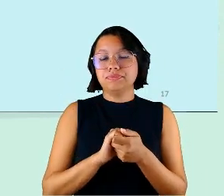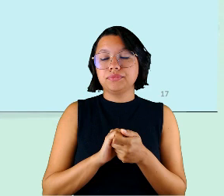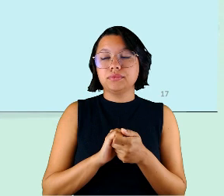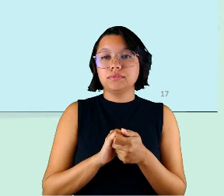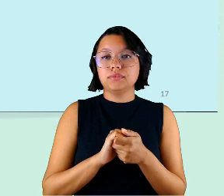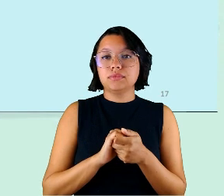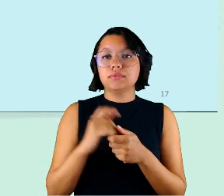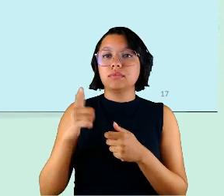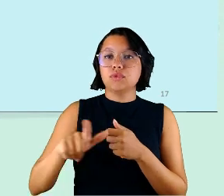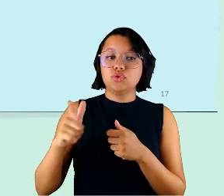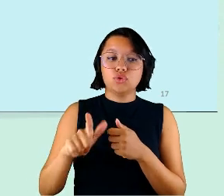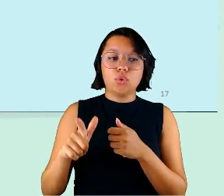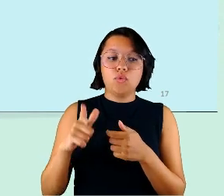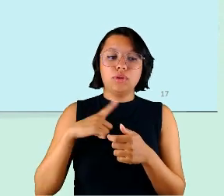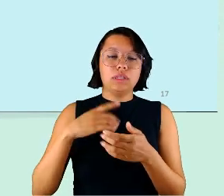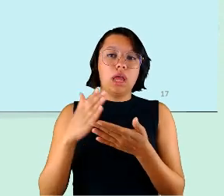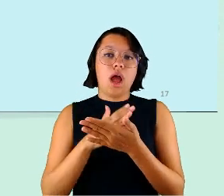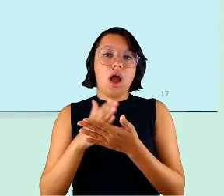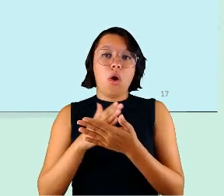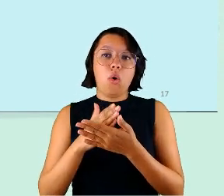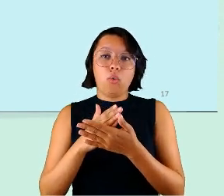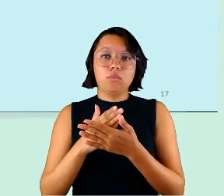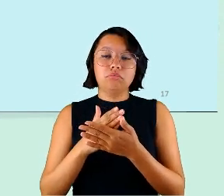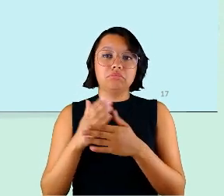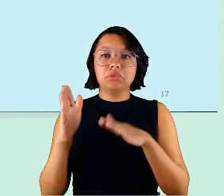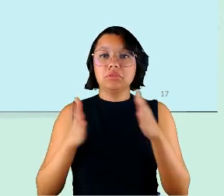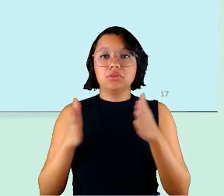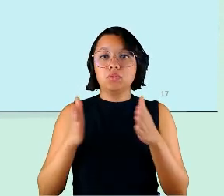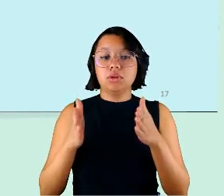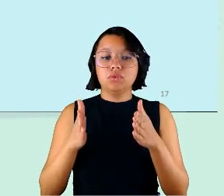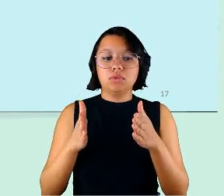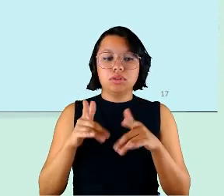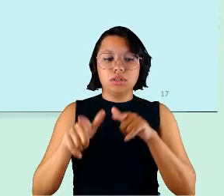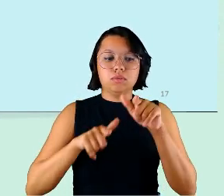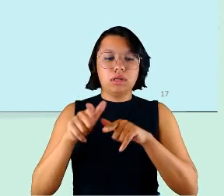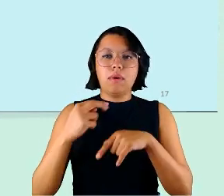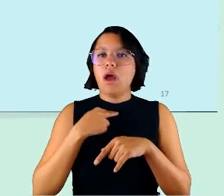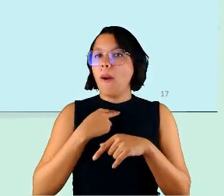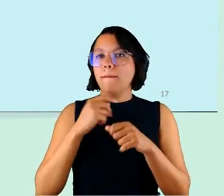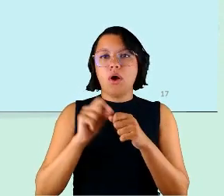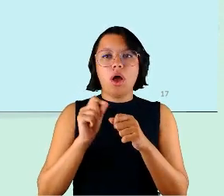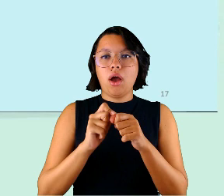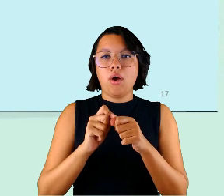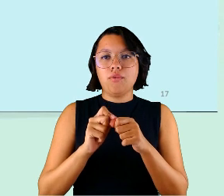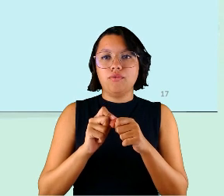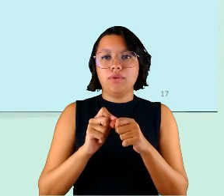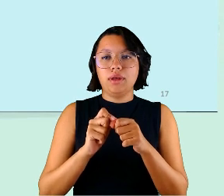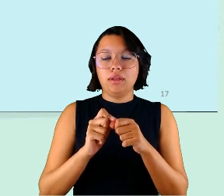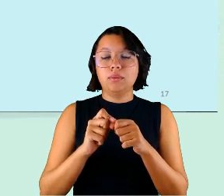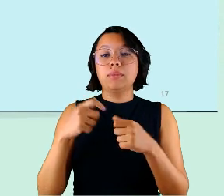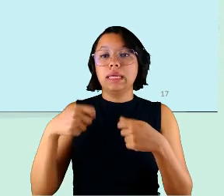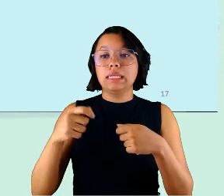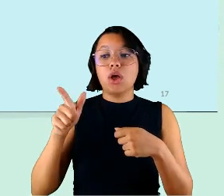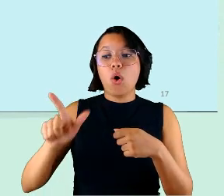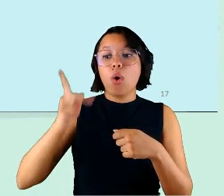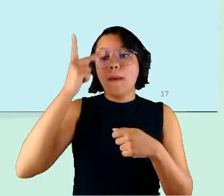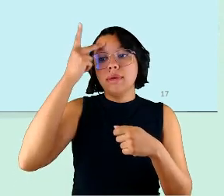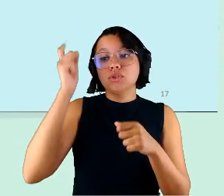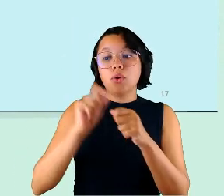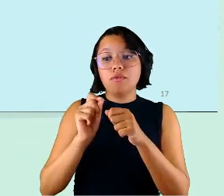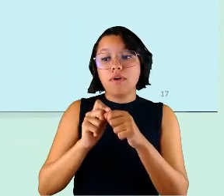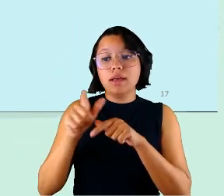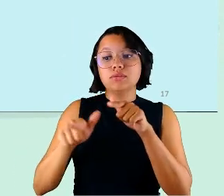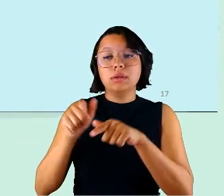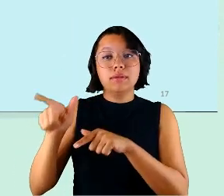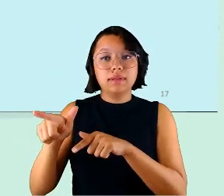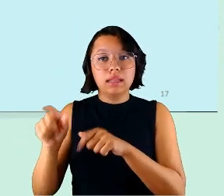gente tem alguns casos em que o trabalho não poderá ser feito a menos que outras pessoas façam o trabalho dela isso